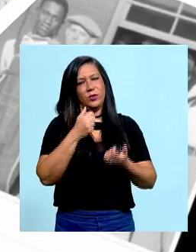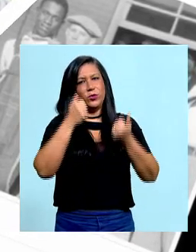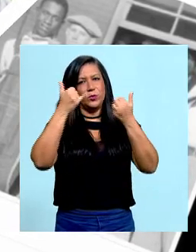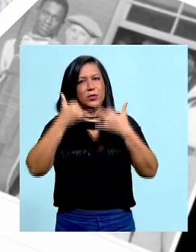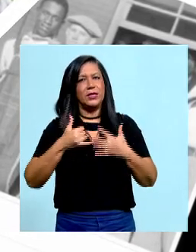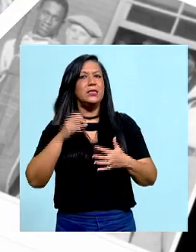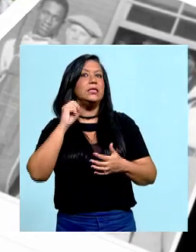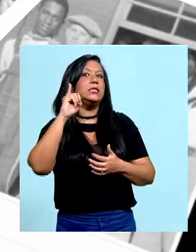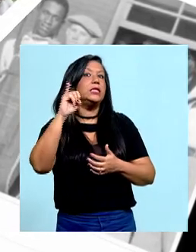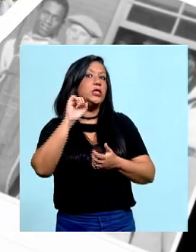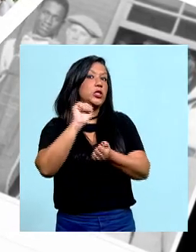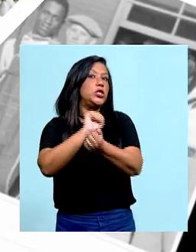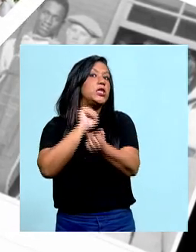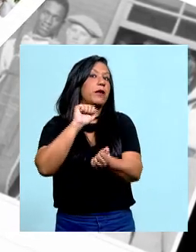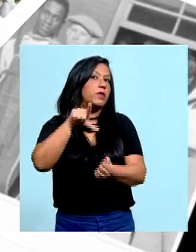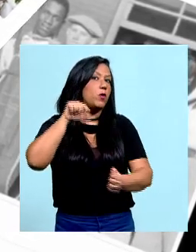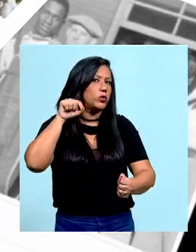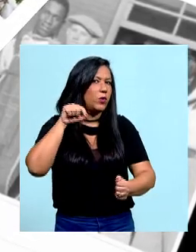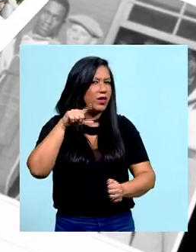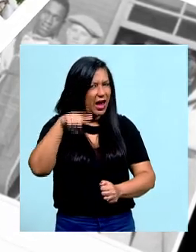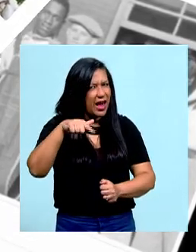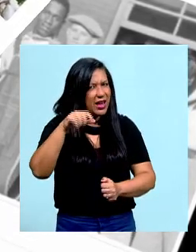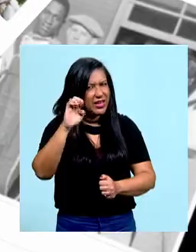E se a escravidão fosse uma escolha?